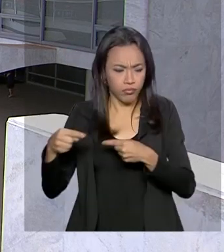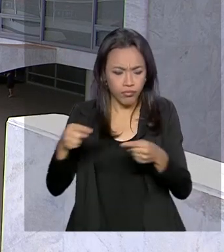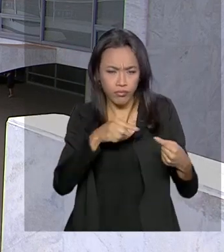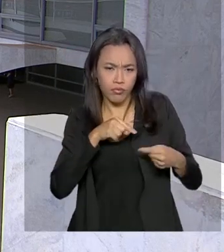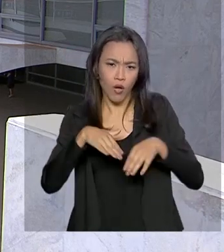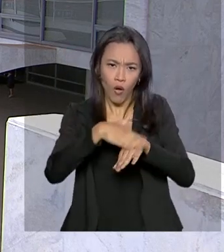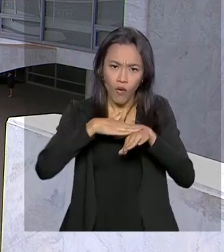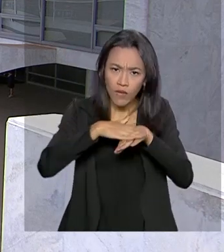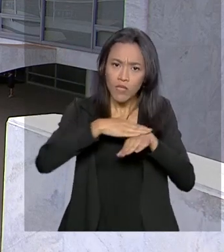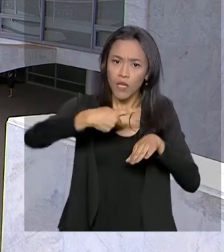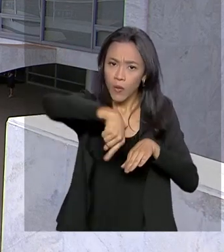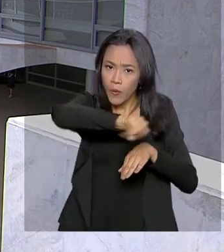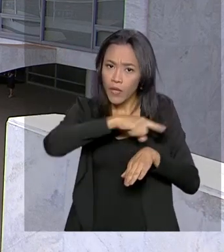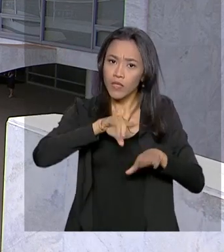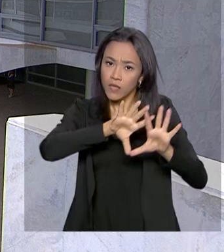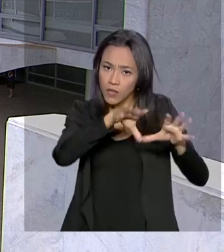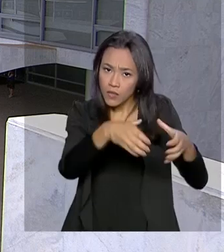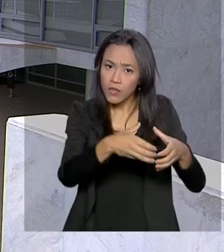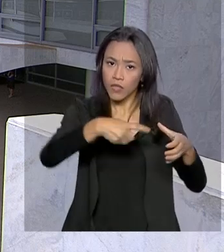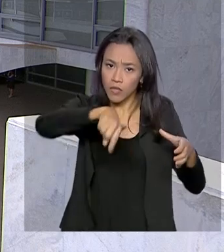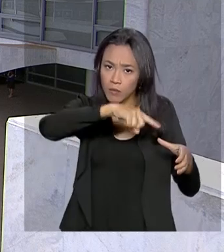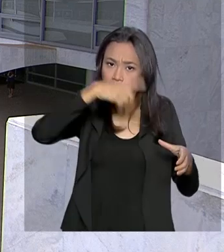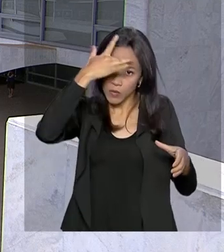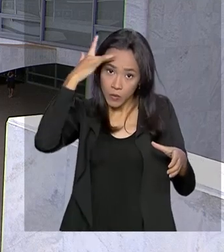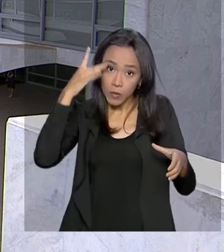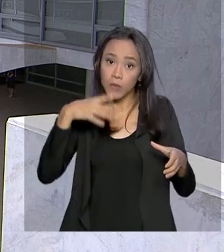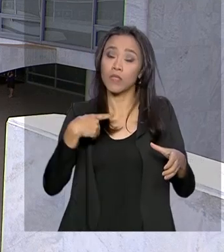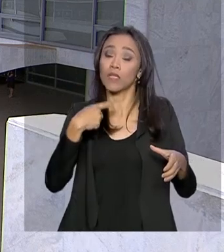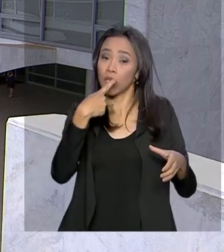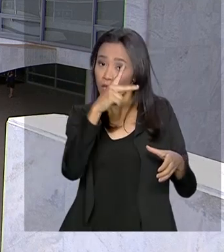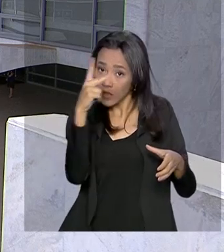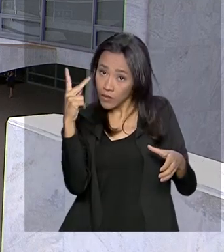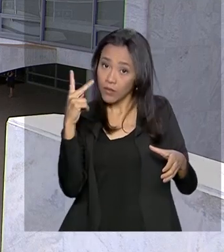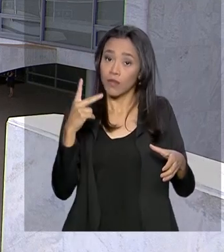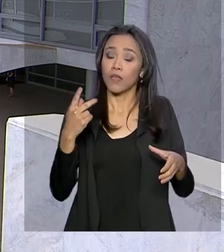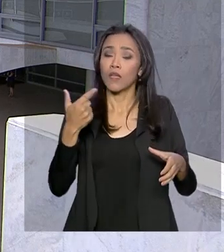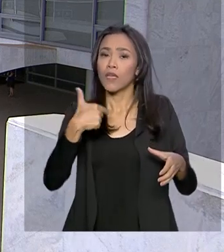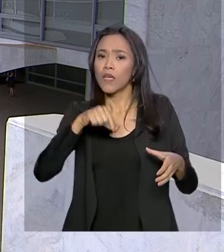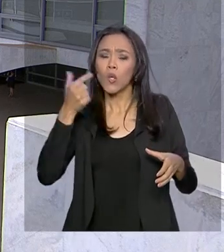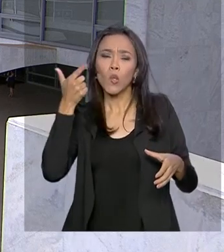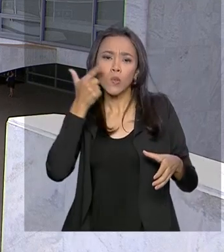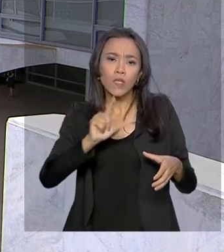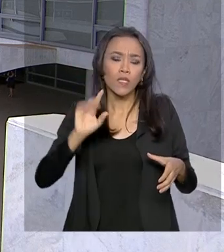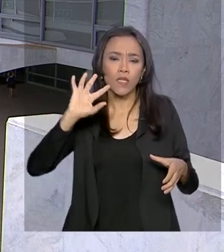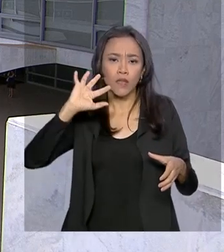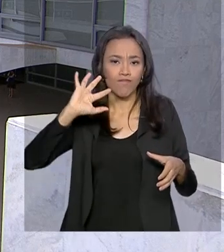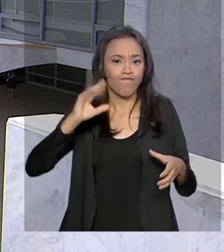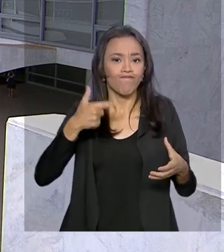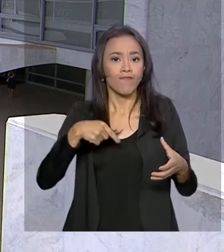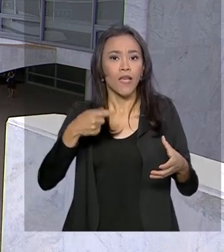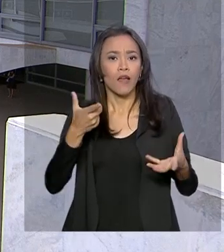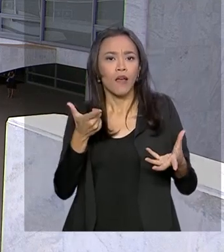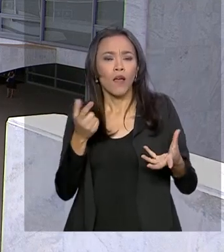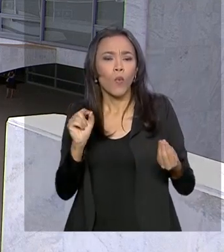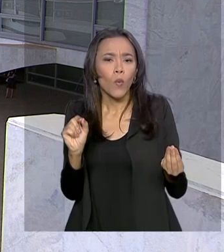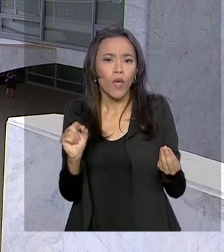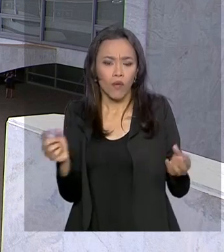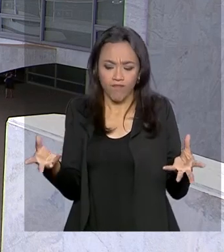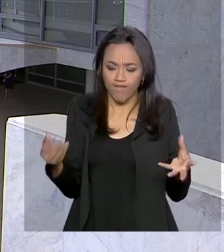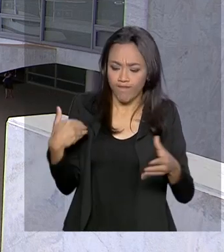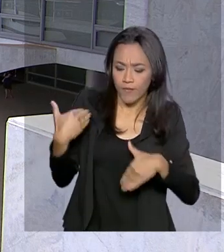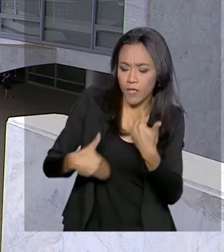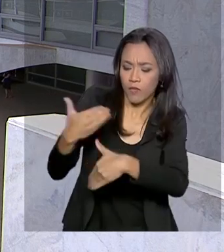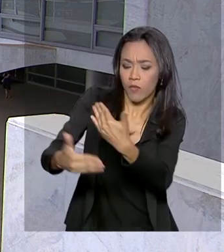autoridades locais para que se chegue a soluções que equilibrem preservação com desenvolvimento.